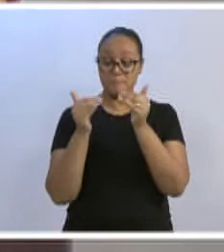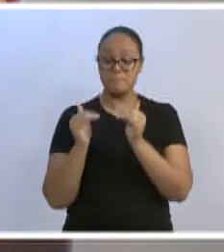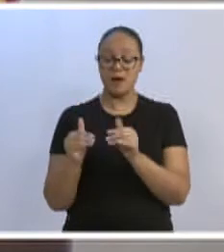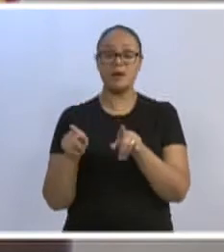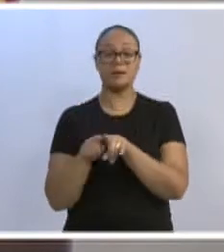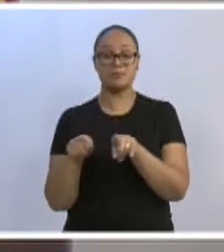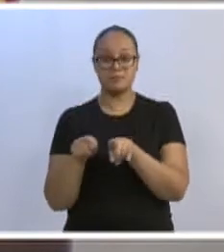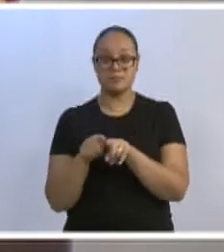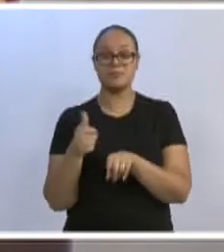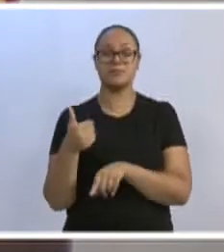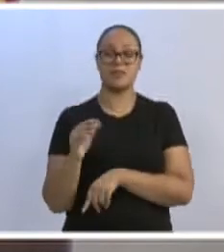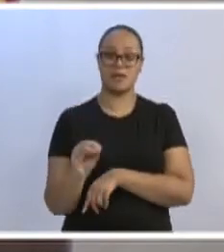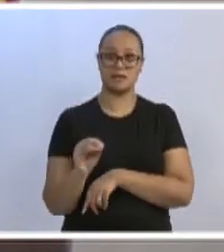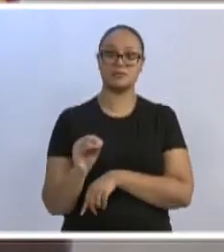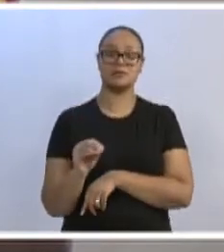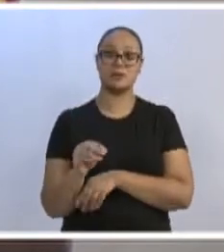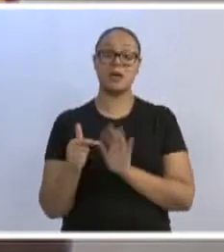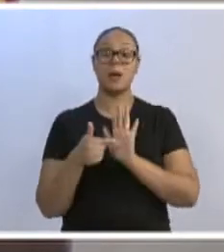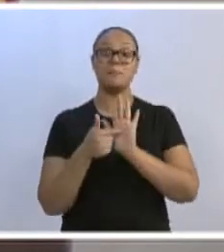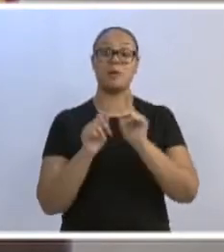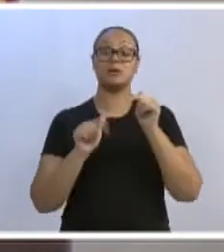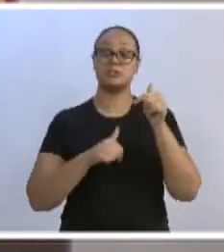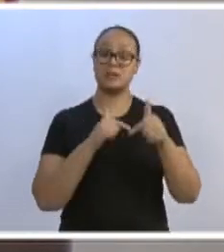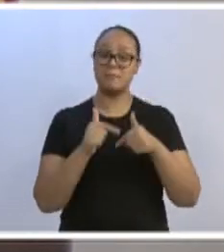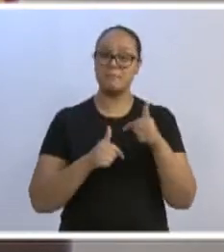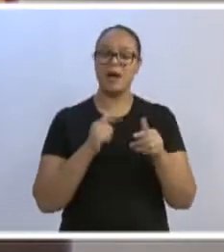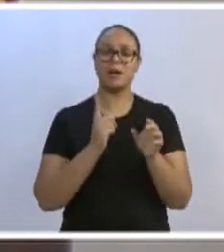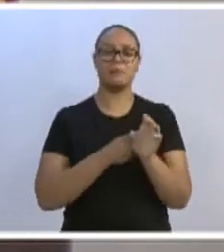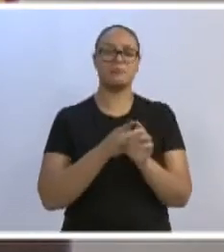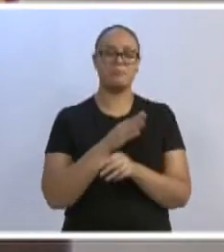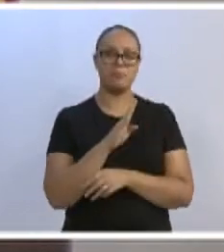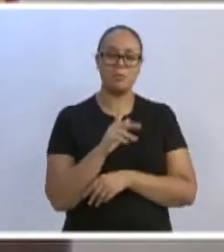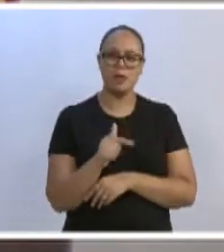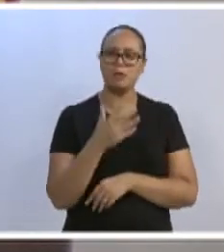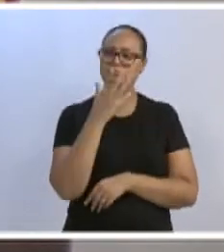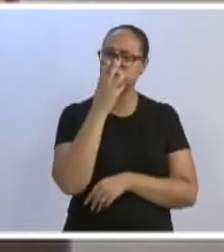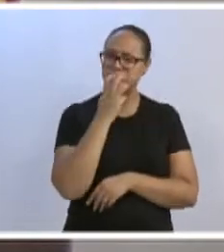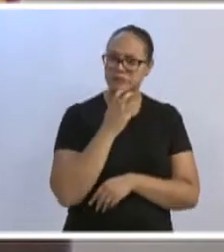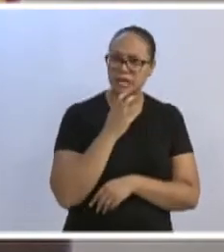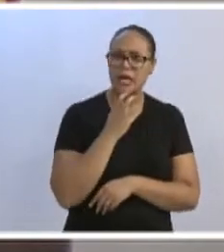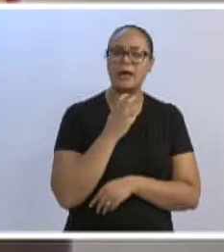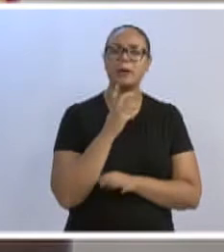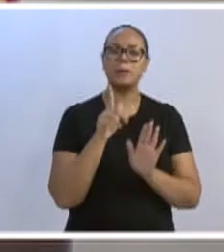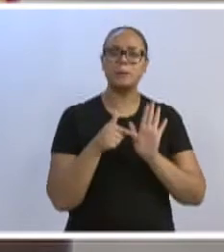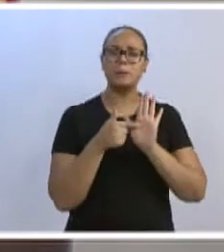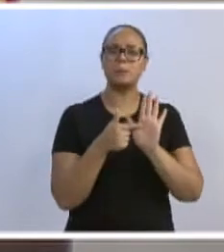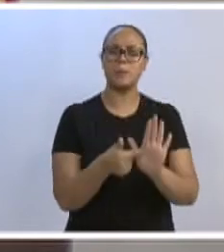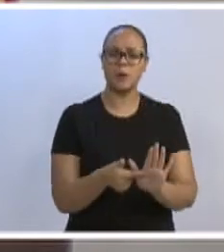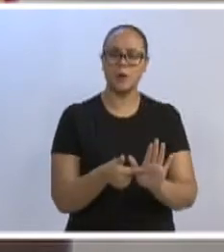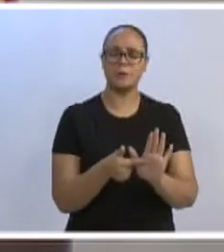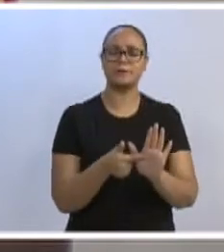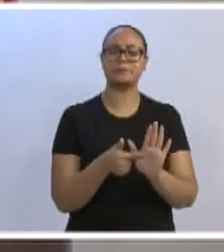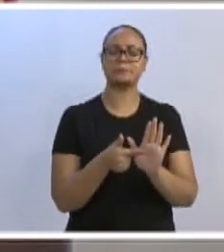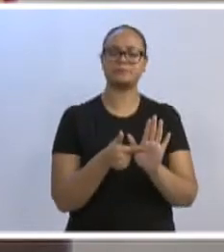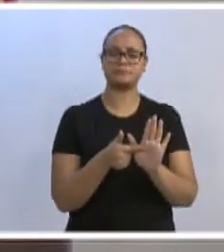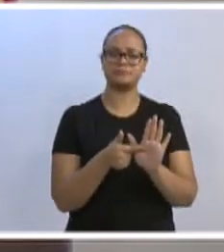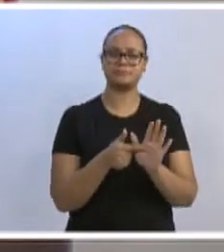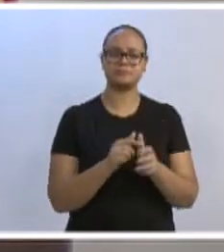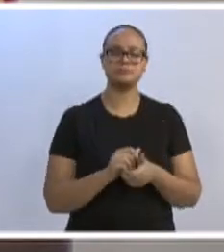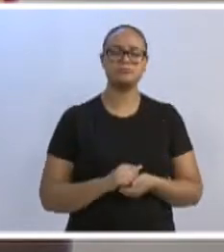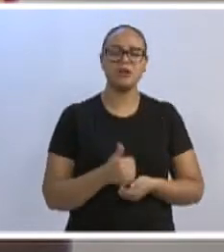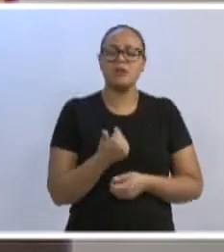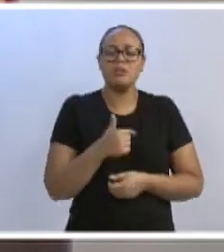o trabalho que vem sendo executado aqui na nossa cidade, com seriedade, isso demonstra que não é só